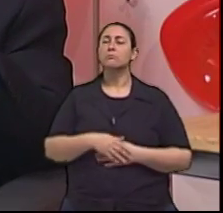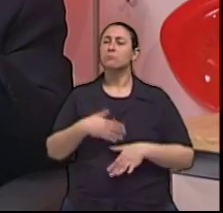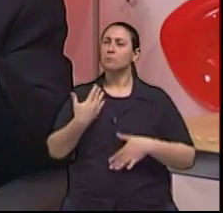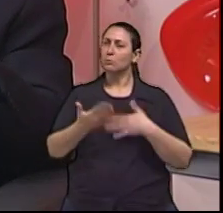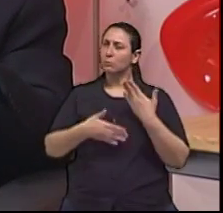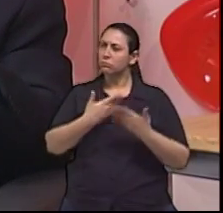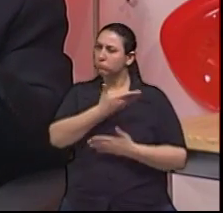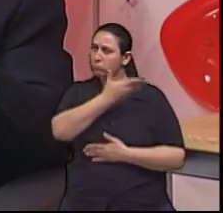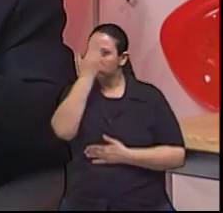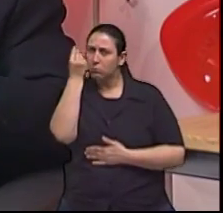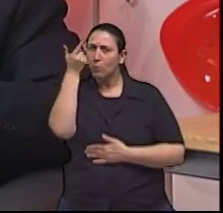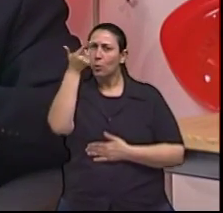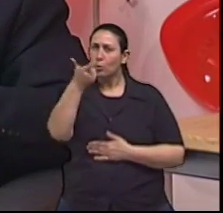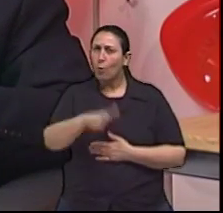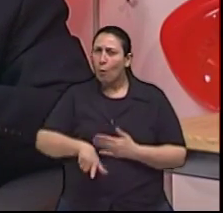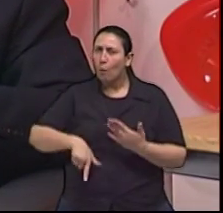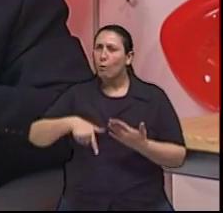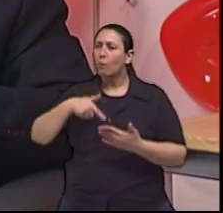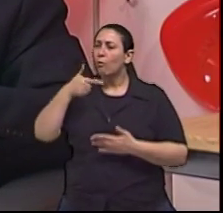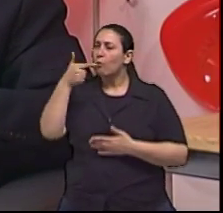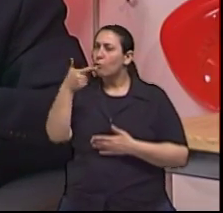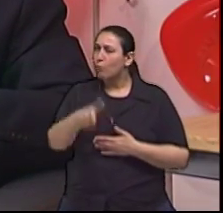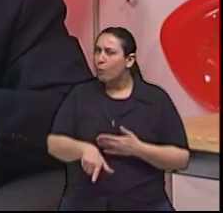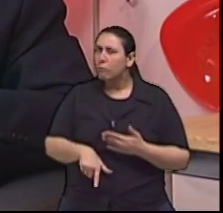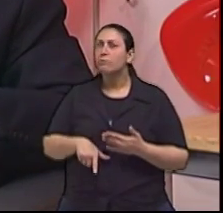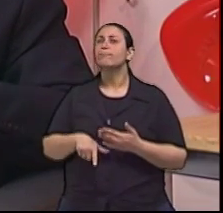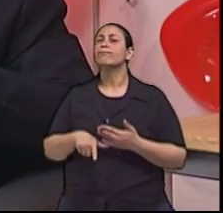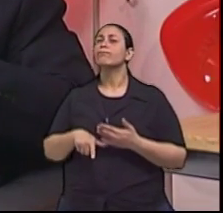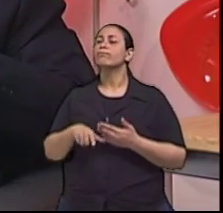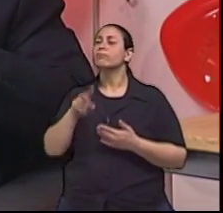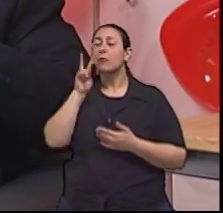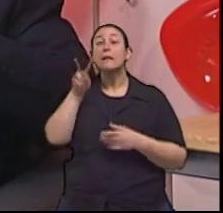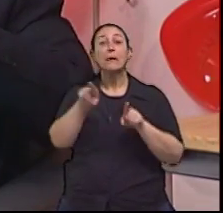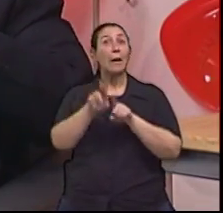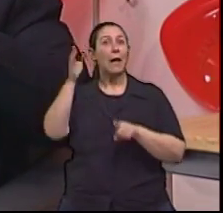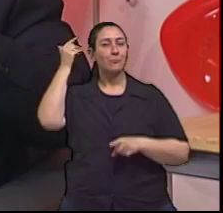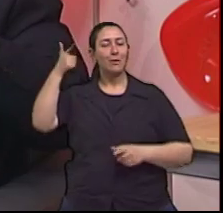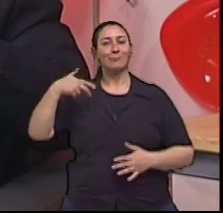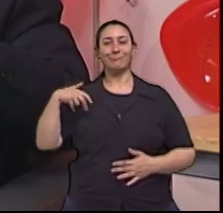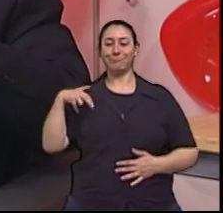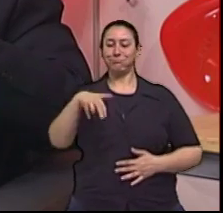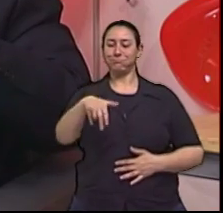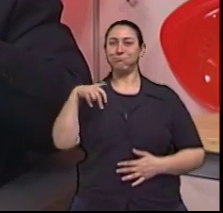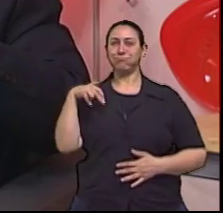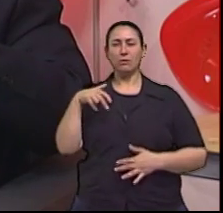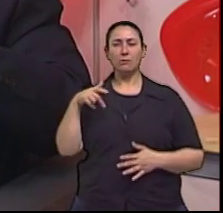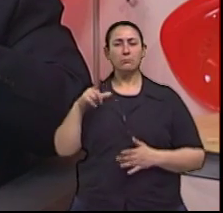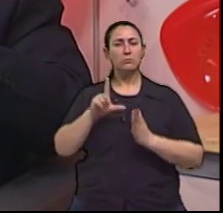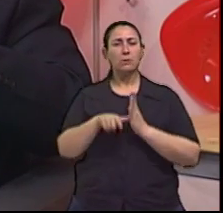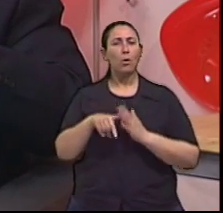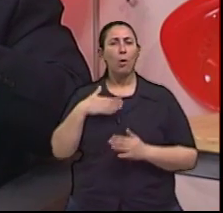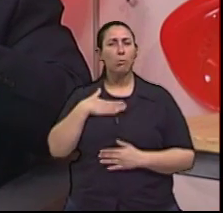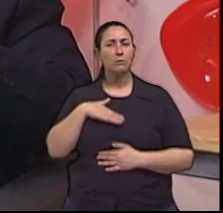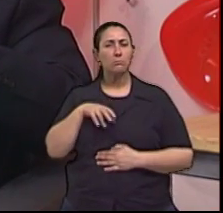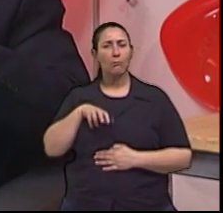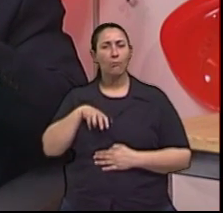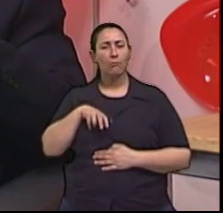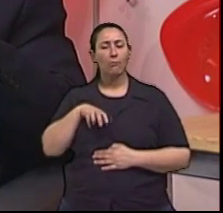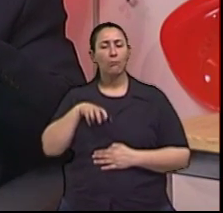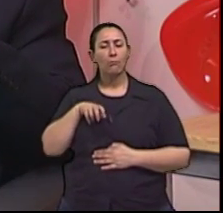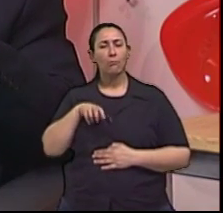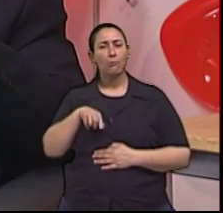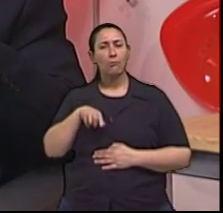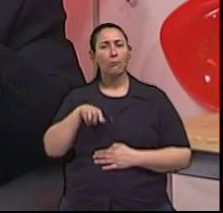esquecimento, e junto ele tem uma marcha de passos curtos. Ele começa a caminhar com aqueles passinhos mais curtos,